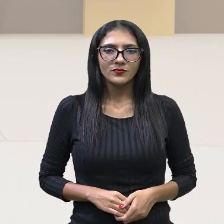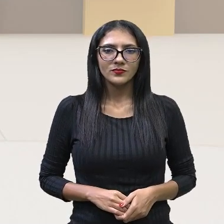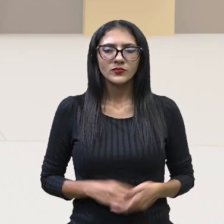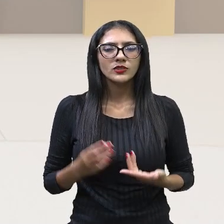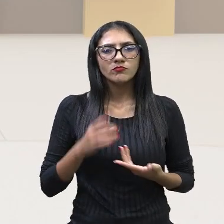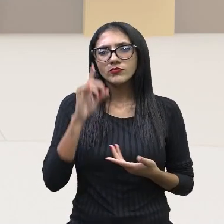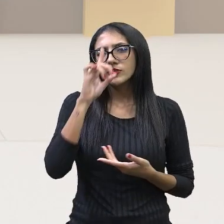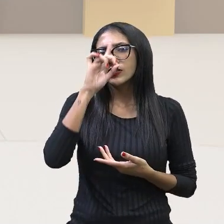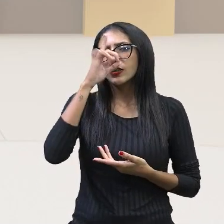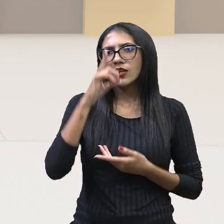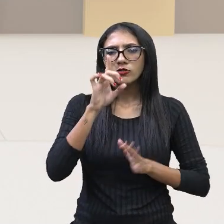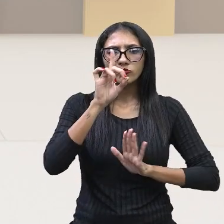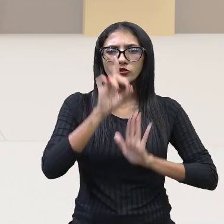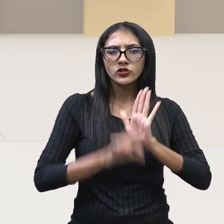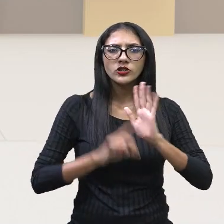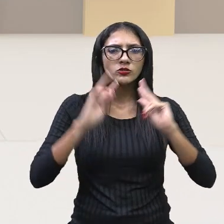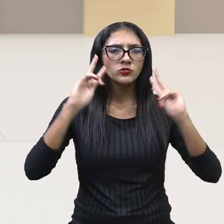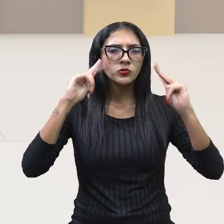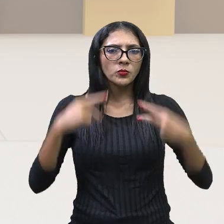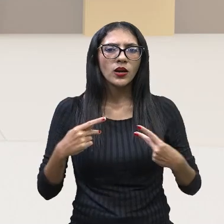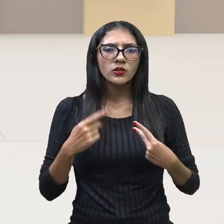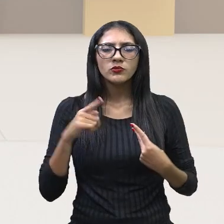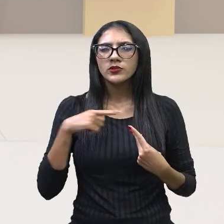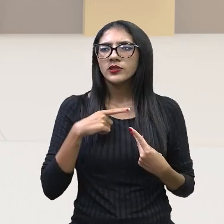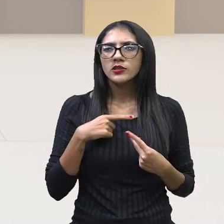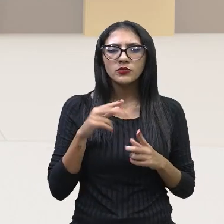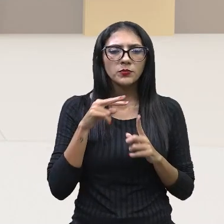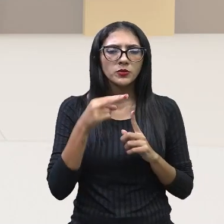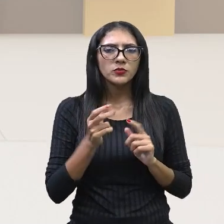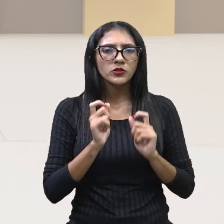humanos é justamente isso. Eles visam o quê?